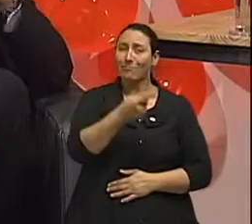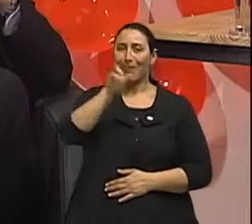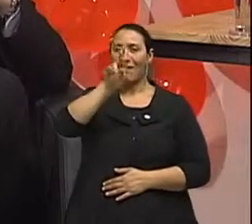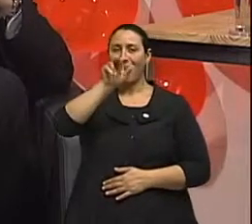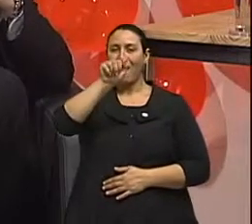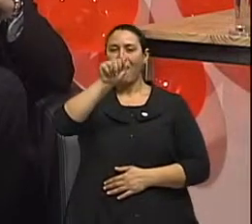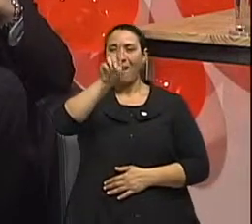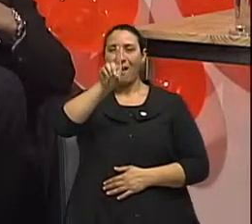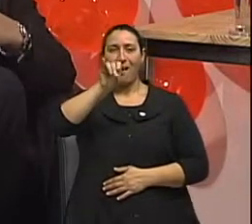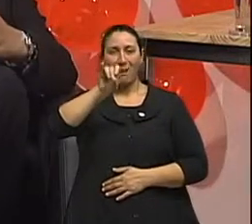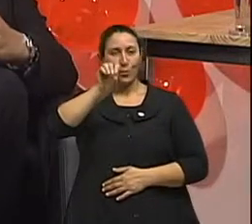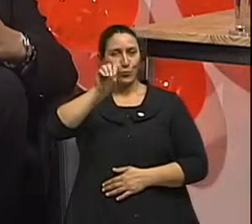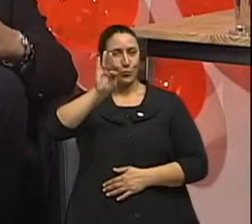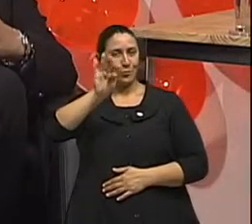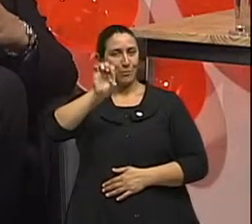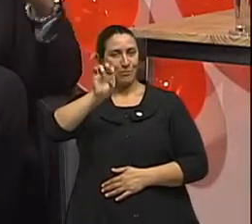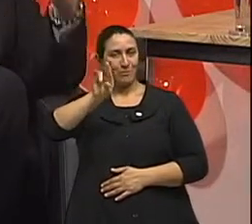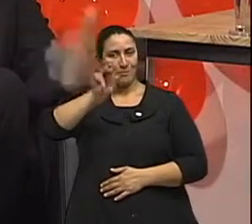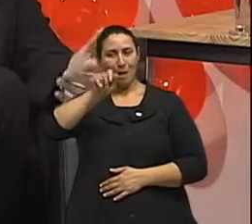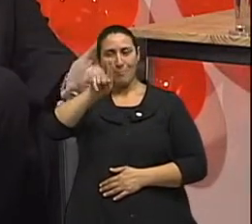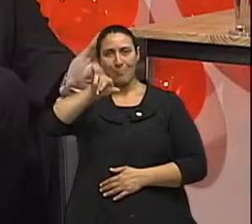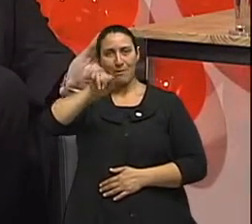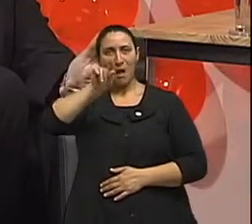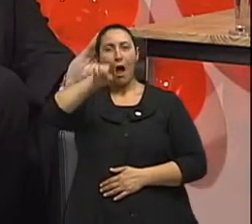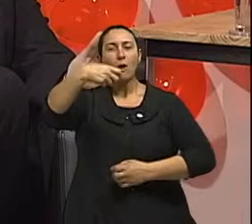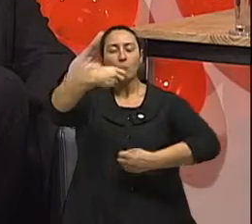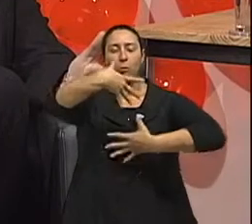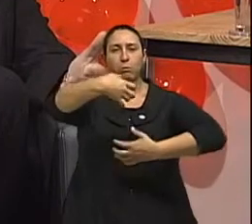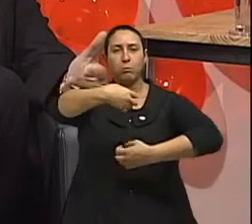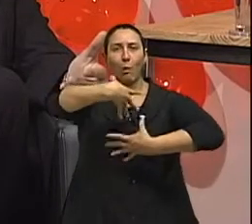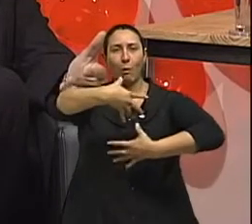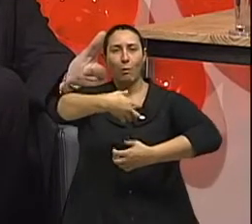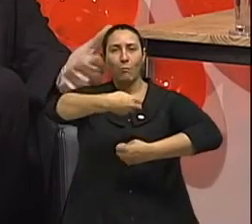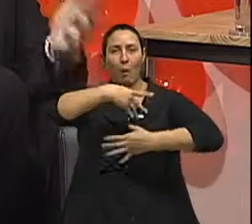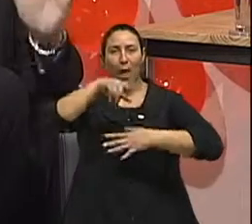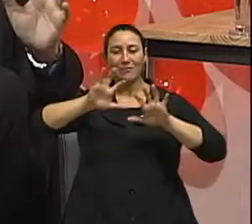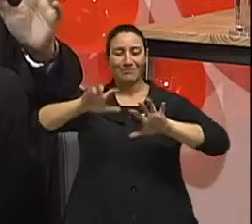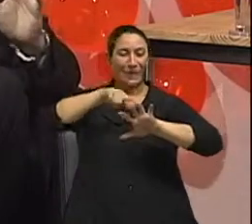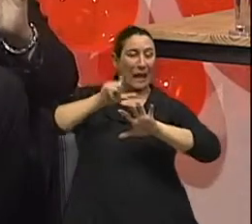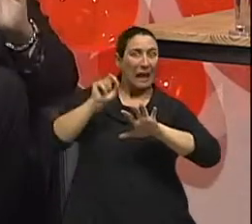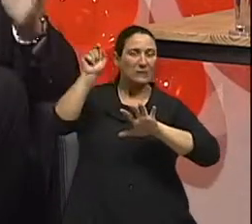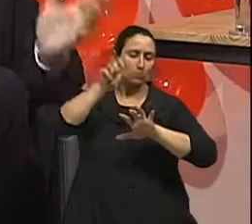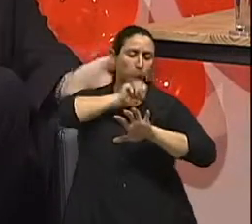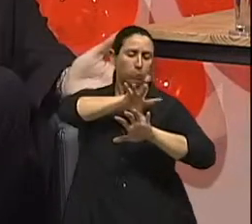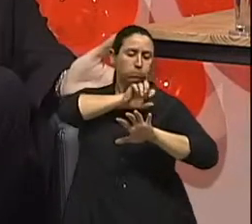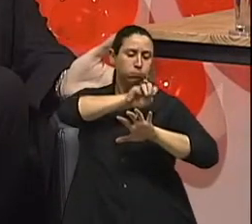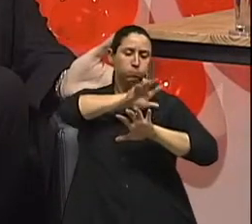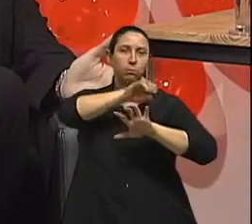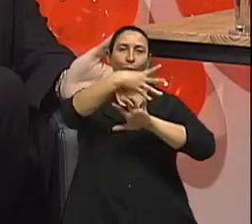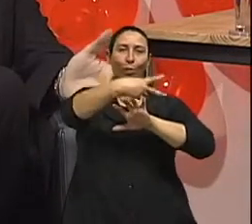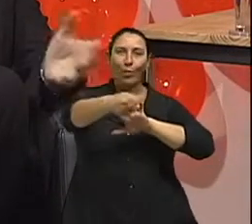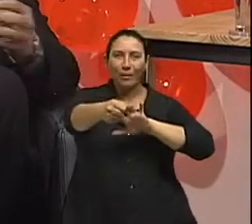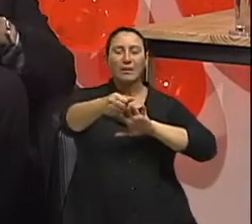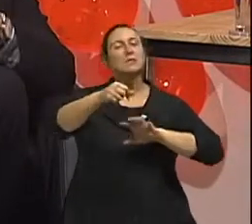-x, mas uma noz de radiação um pouco mais alta, ela também é uma ferramenta terapêutica muito importante. E novamente, os recursos se tornaram muito